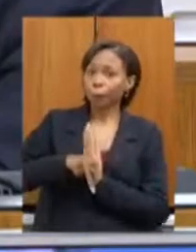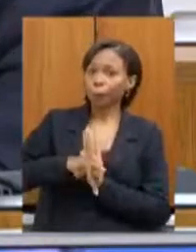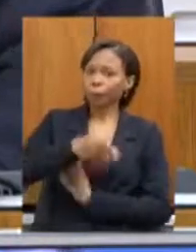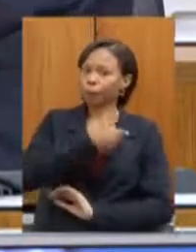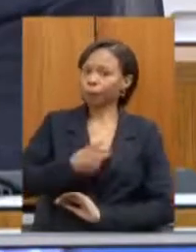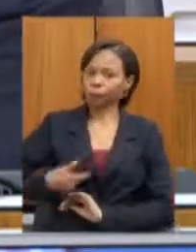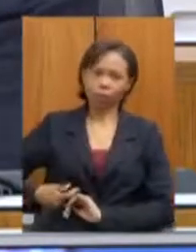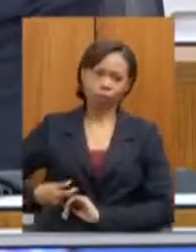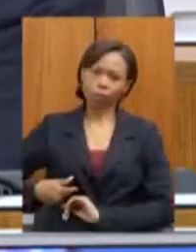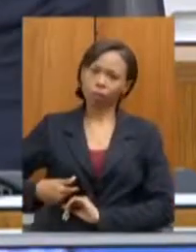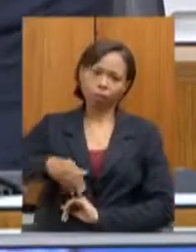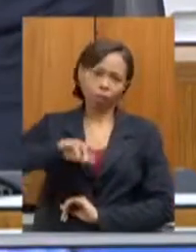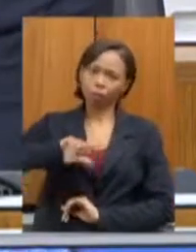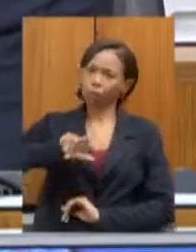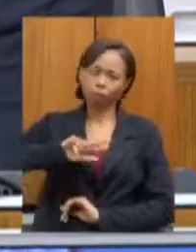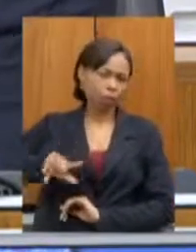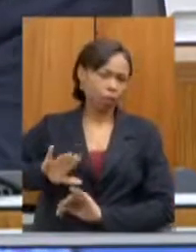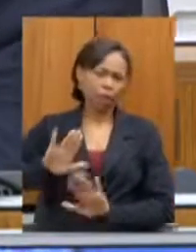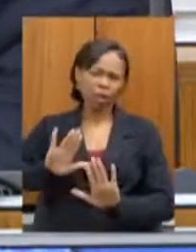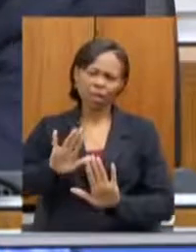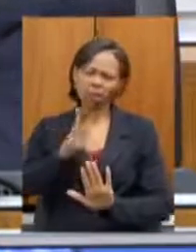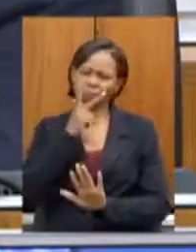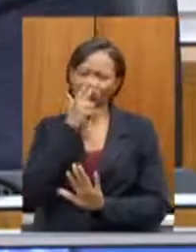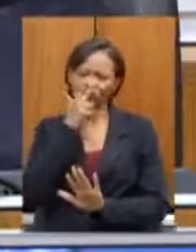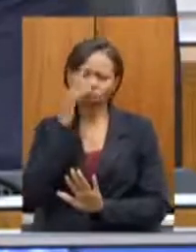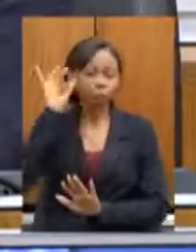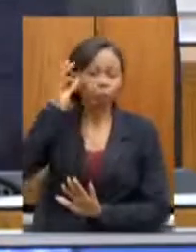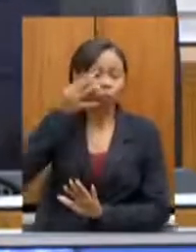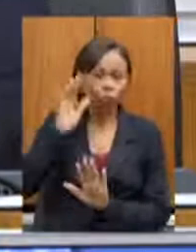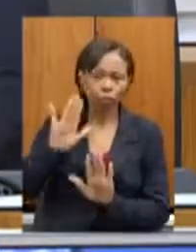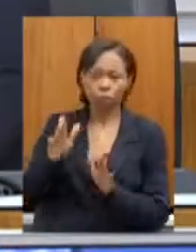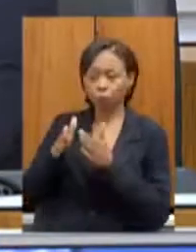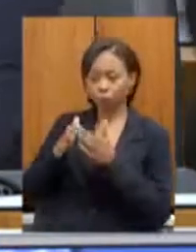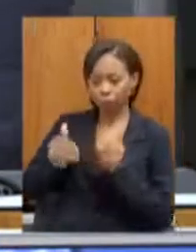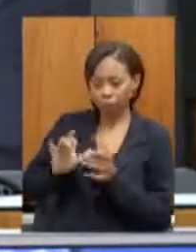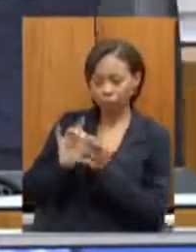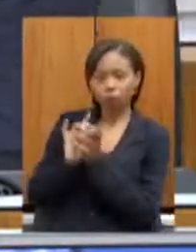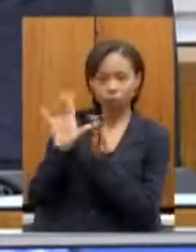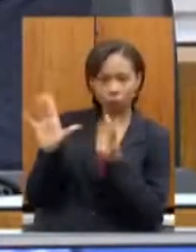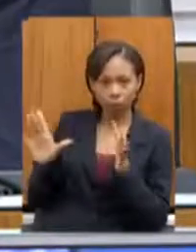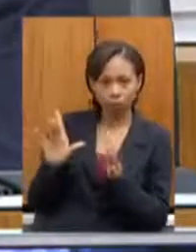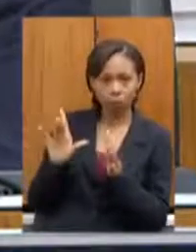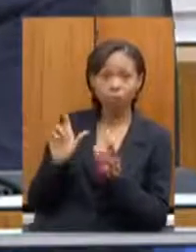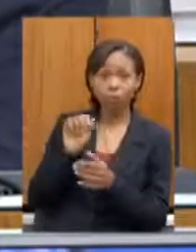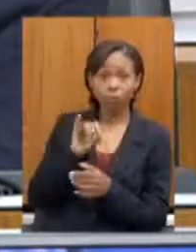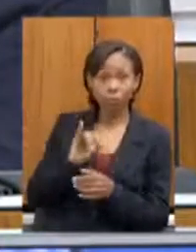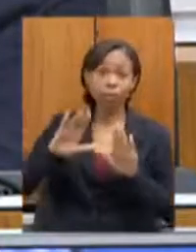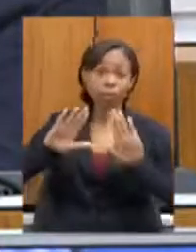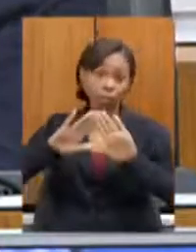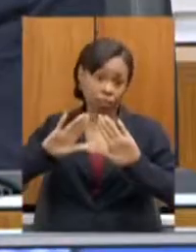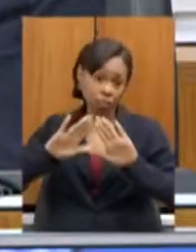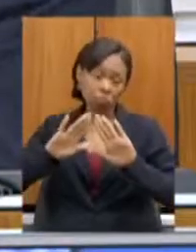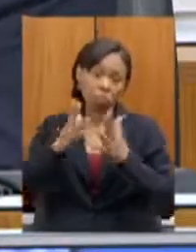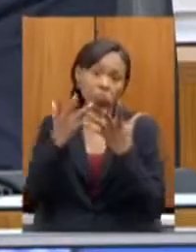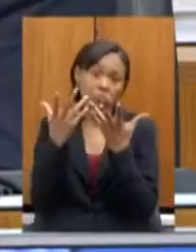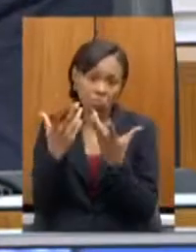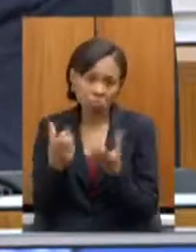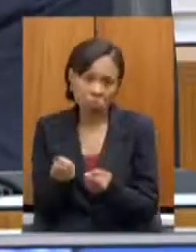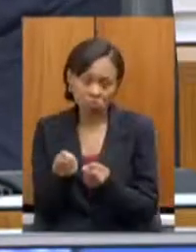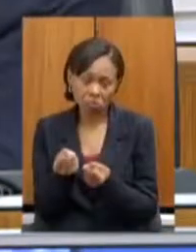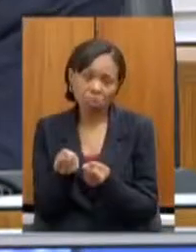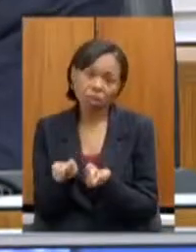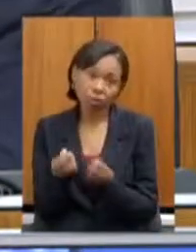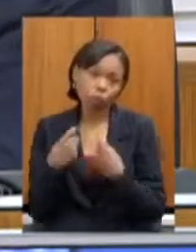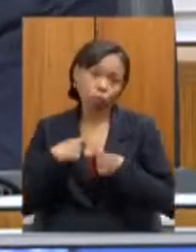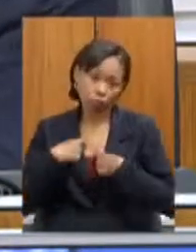É quase que um procedimento automático. A gente vem, pede autorização, se essa Assembleia julgar conveniente, ela nos